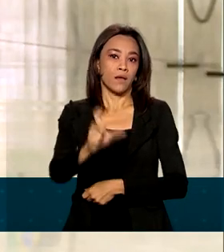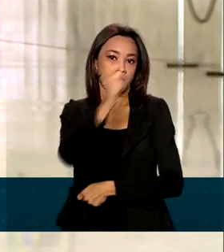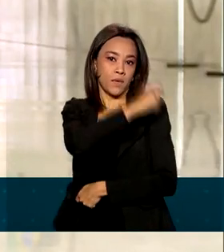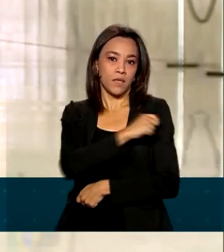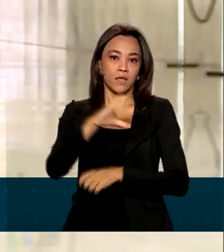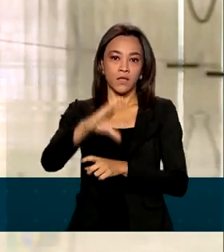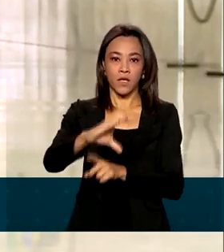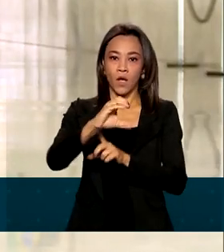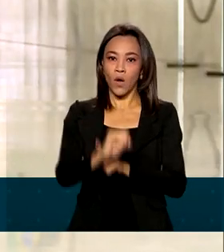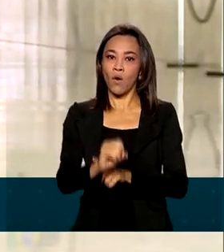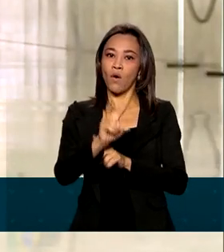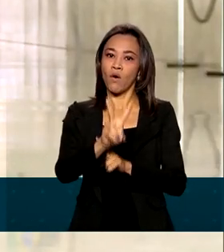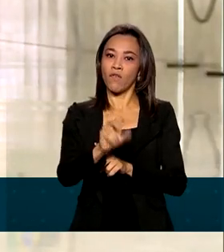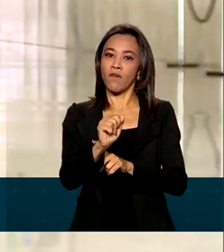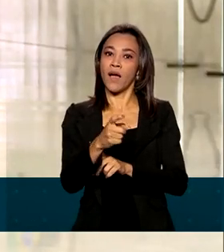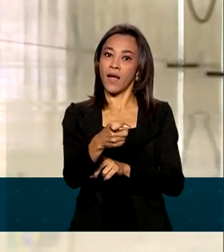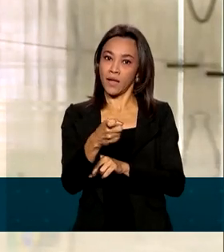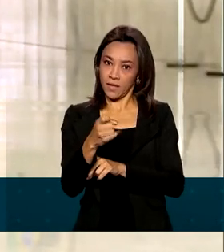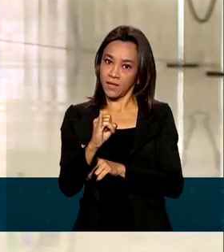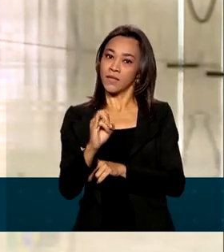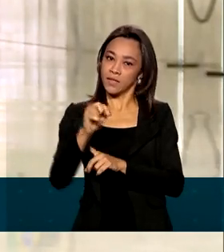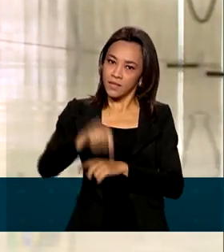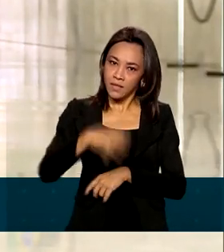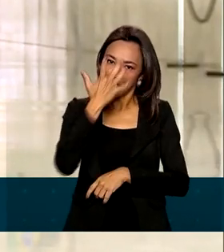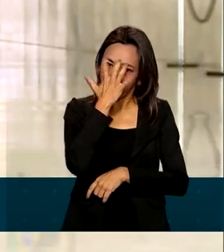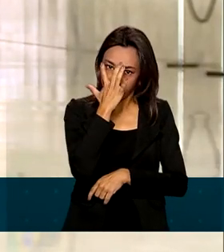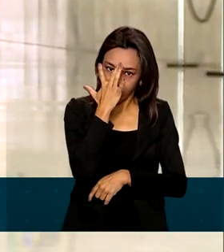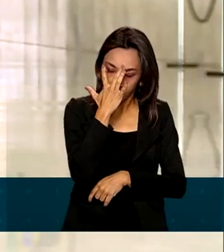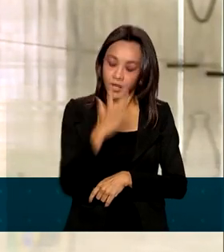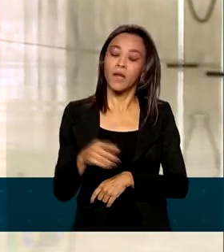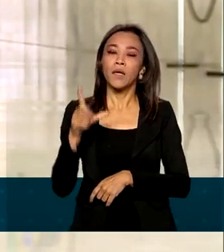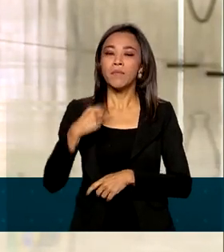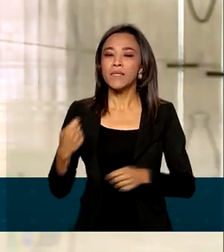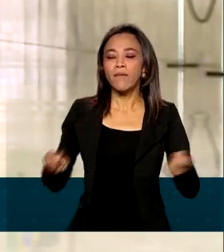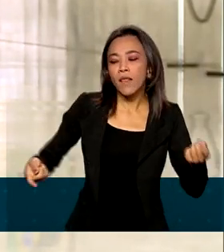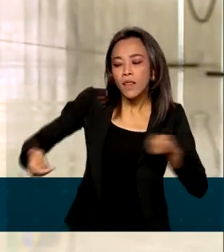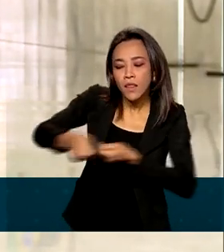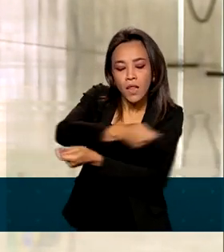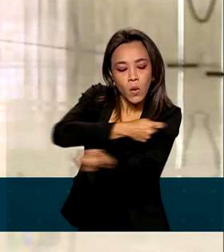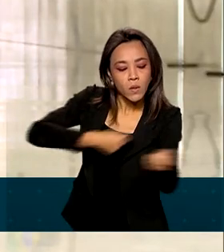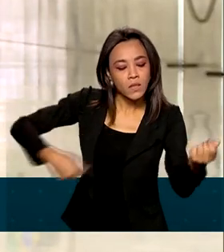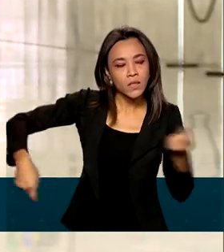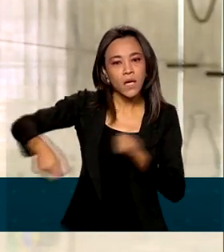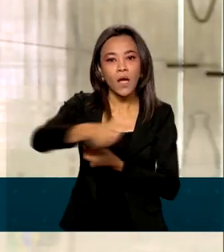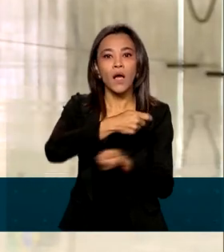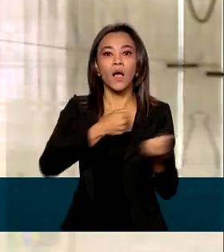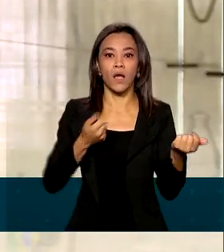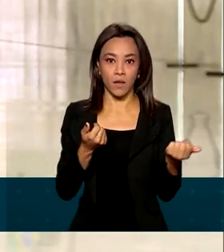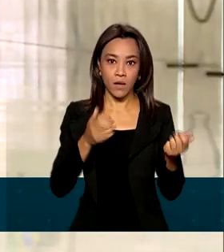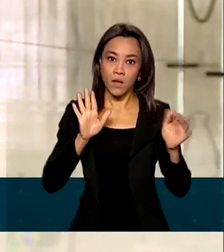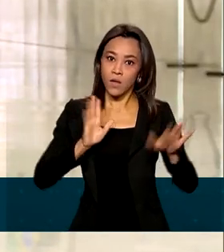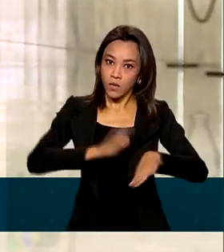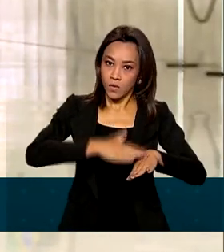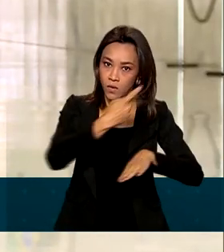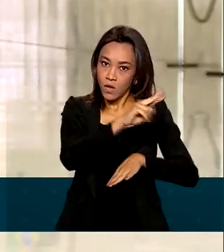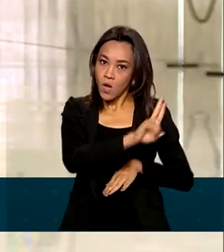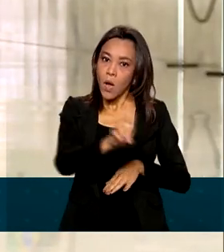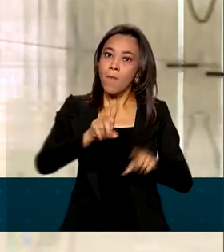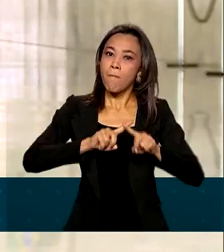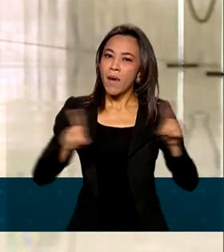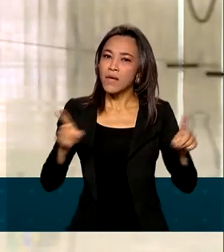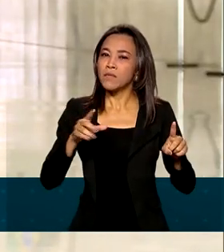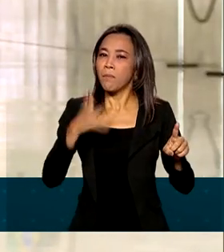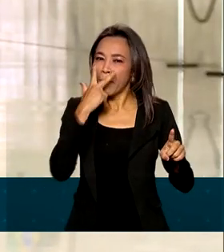empresa indiana Barat Biotec autorizava a Precisa a iniciar as negociações em seu nome aqui no Brasil. Mas essa informação foi